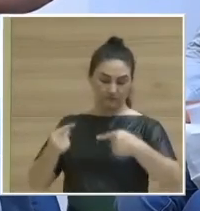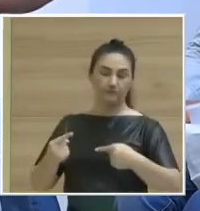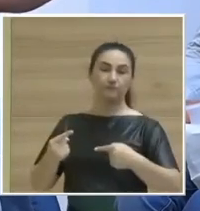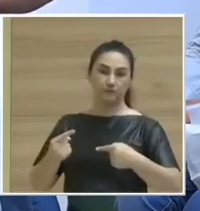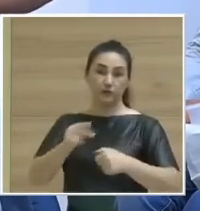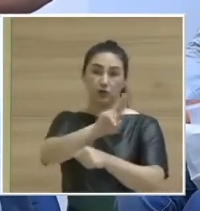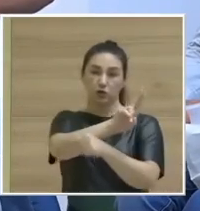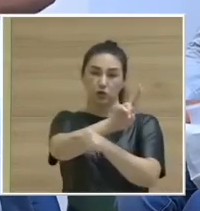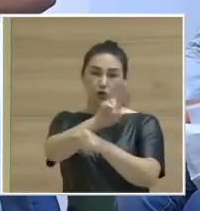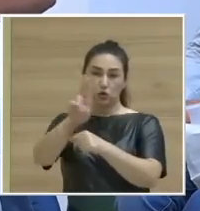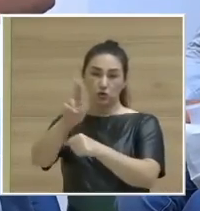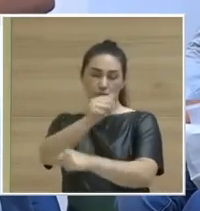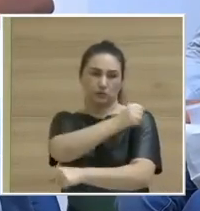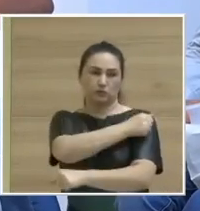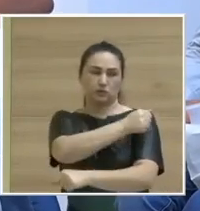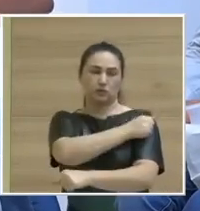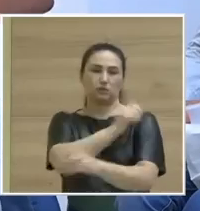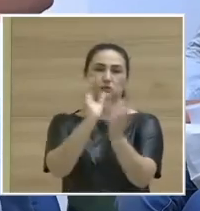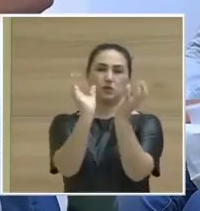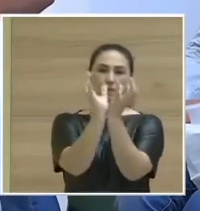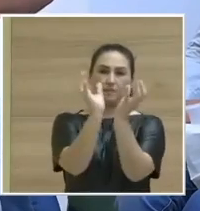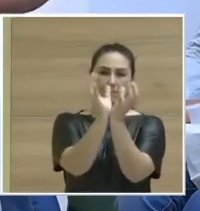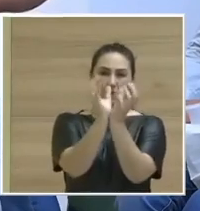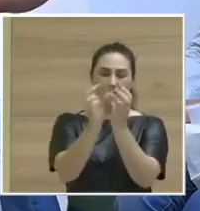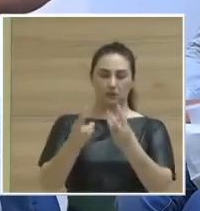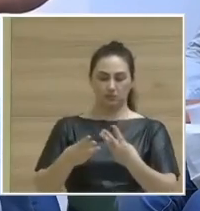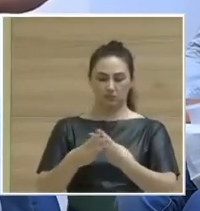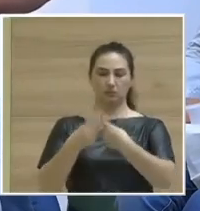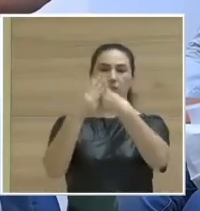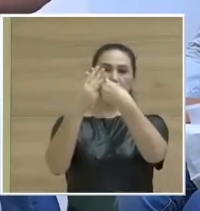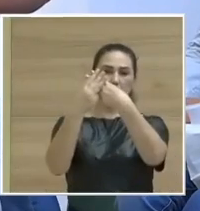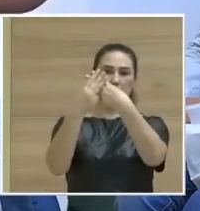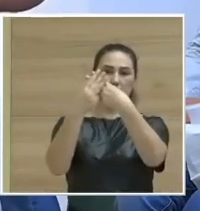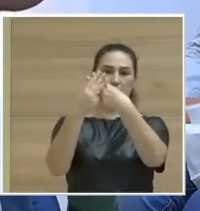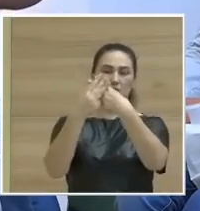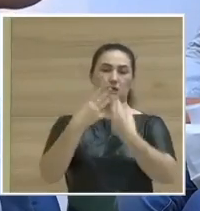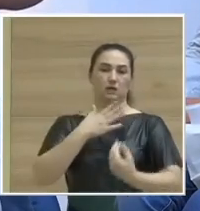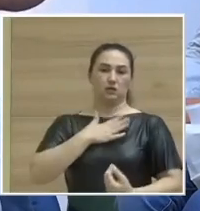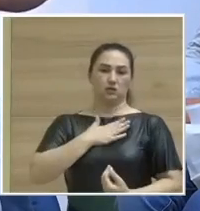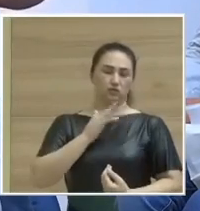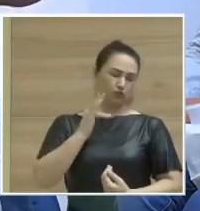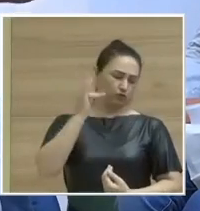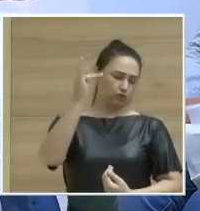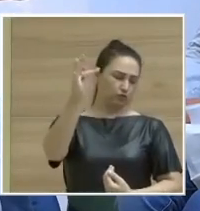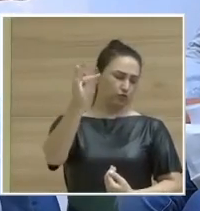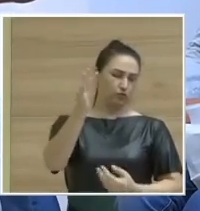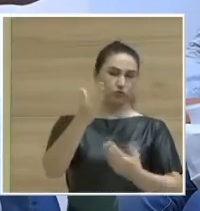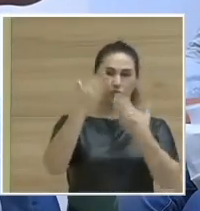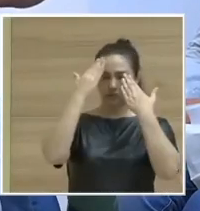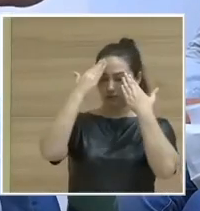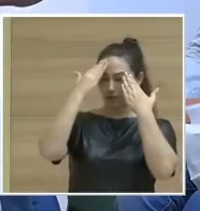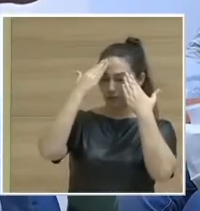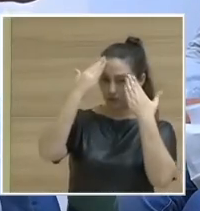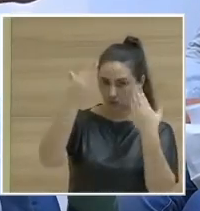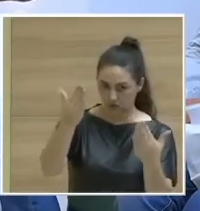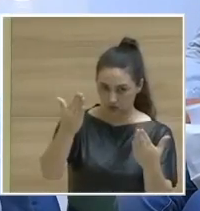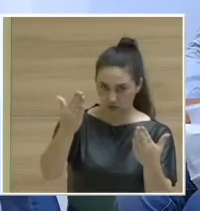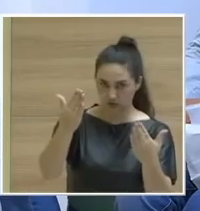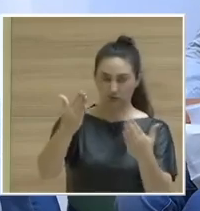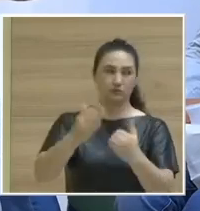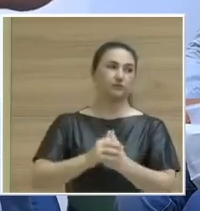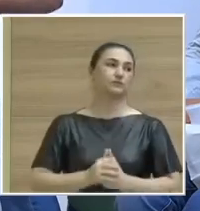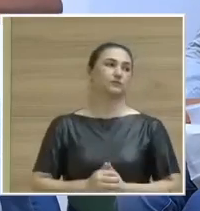em nome de todos os alunos da APAI de Mangueirinha, a nossa eterna gratidão por você.